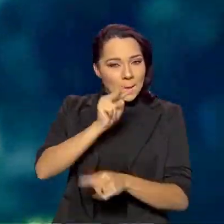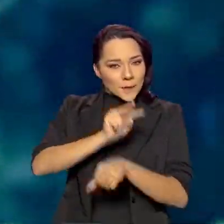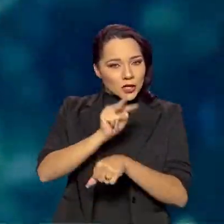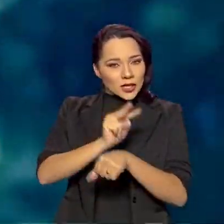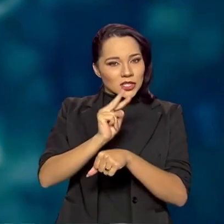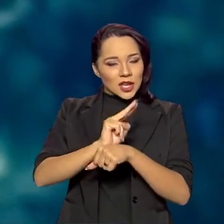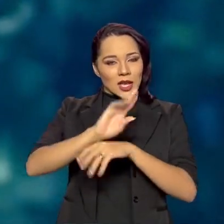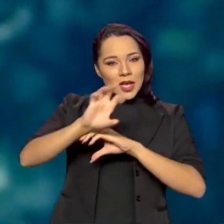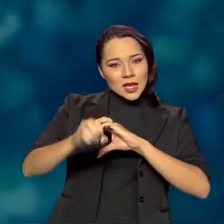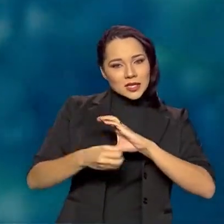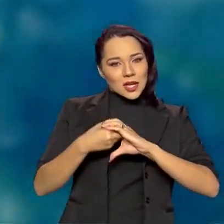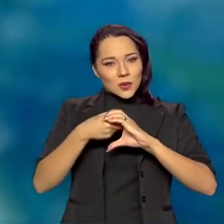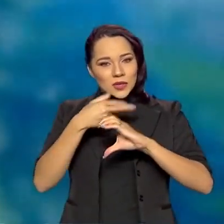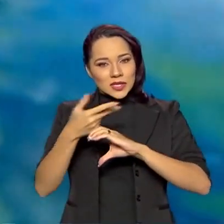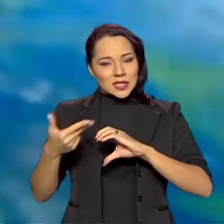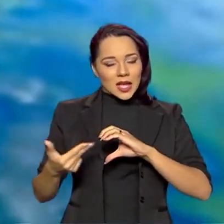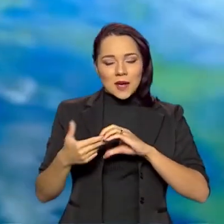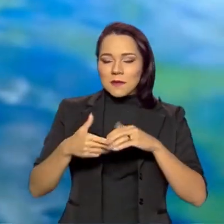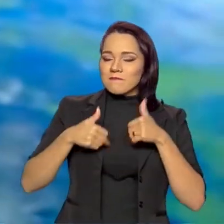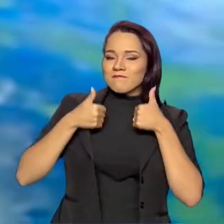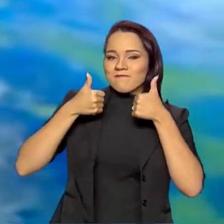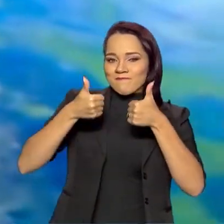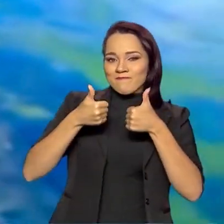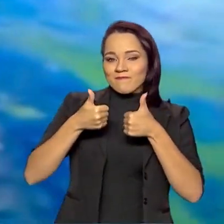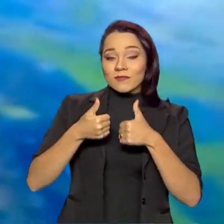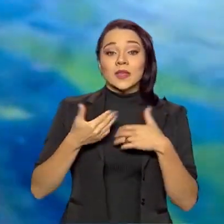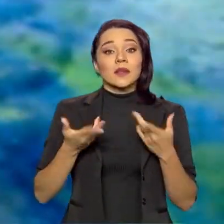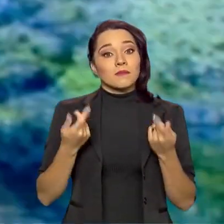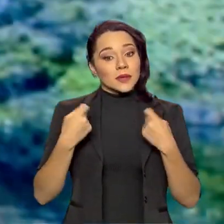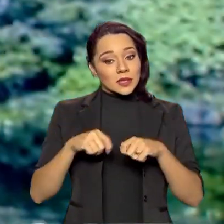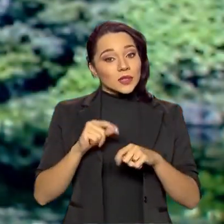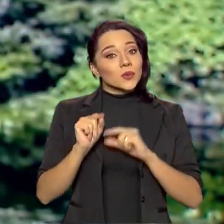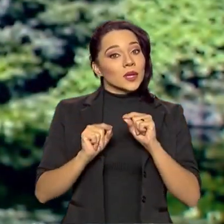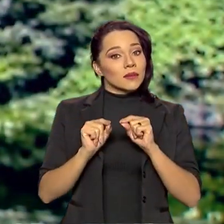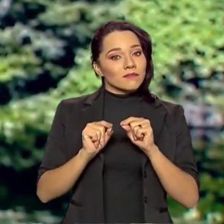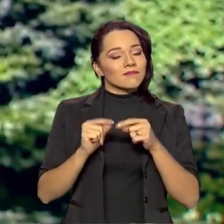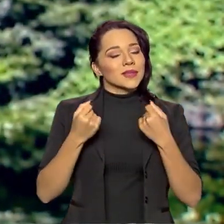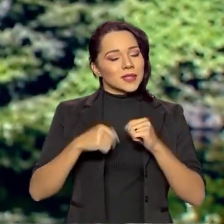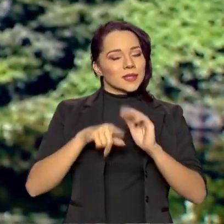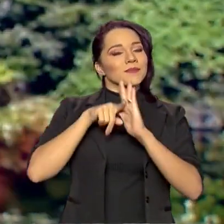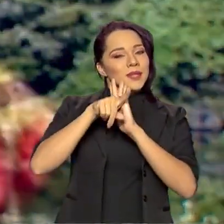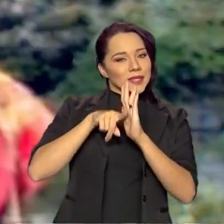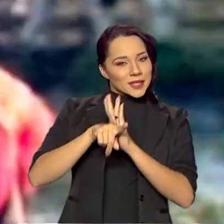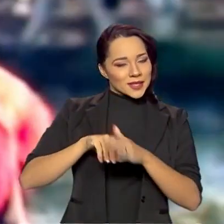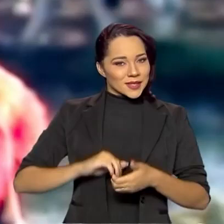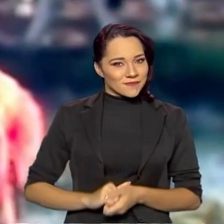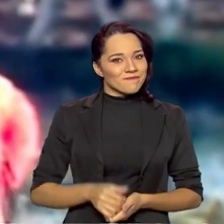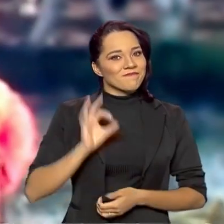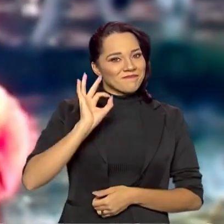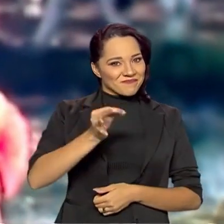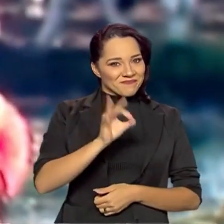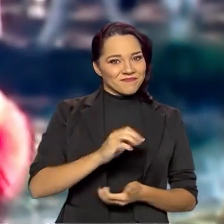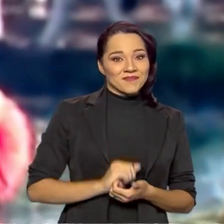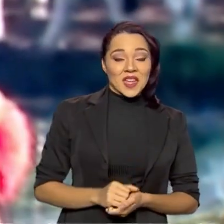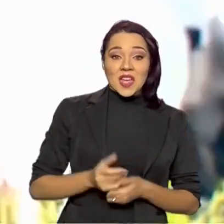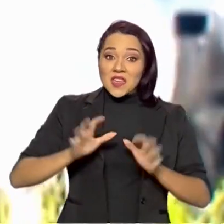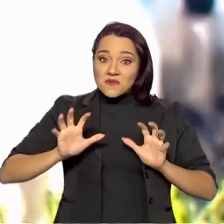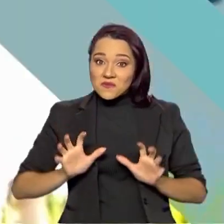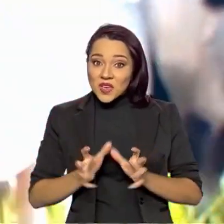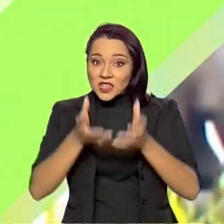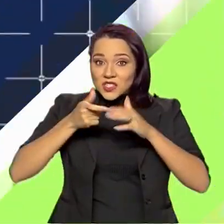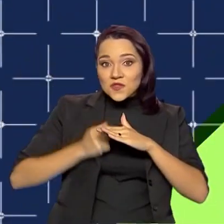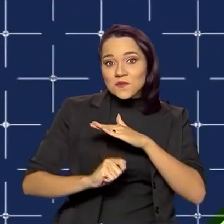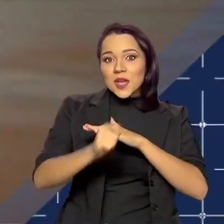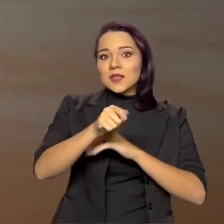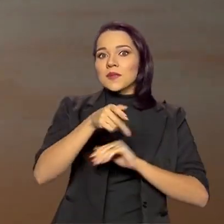ecossistema saudável e produtivo, é preciso o quê? Pesquisa. Isso mesmo, gente. Investimento em